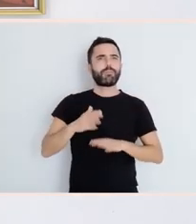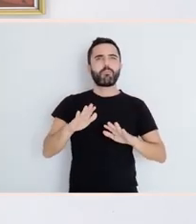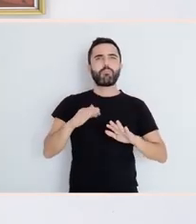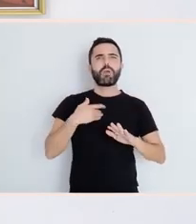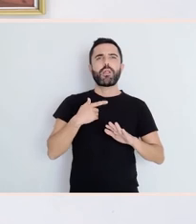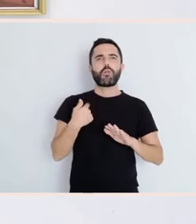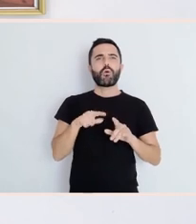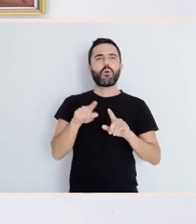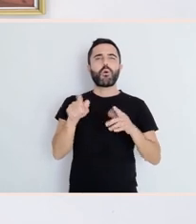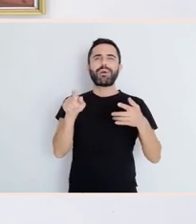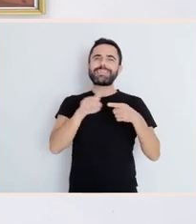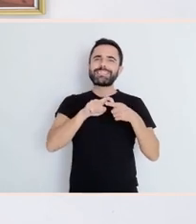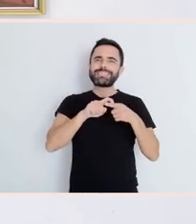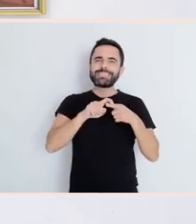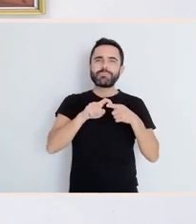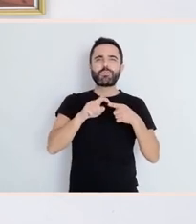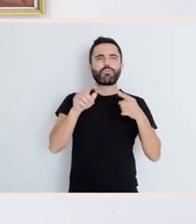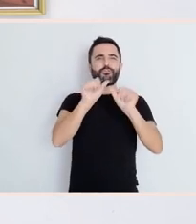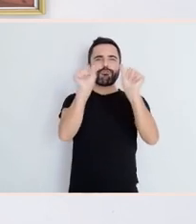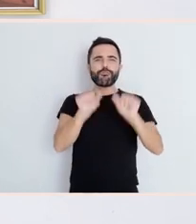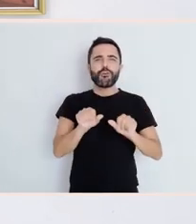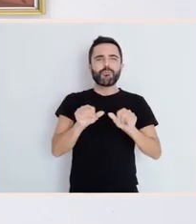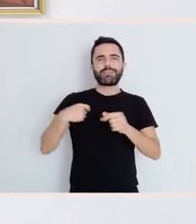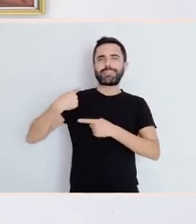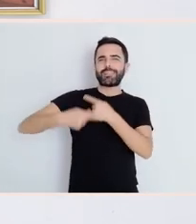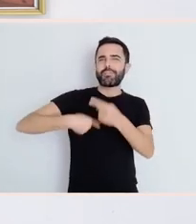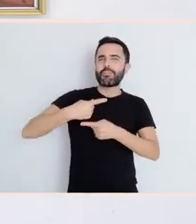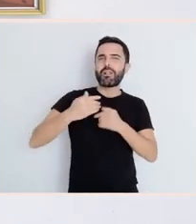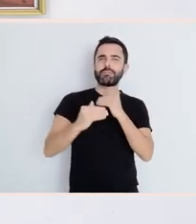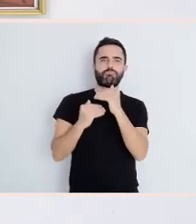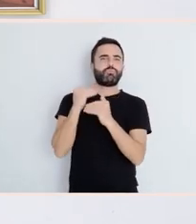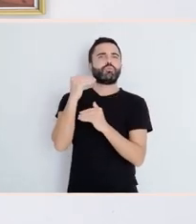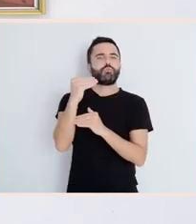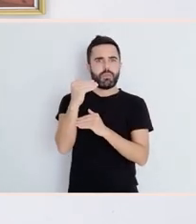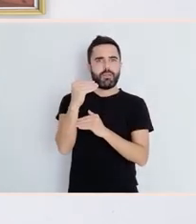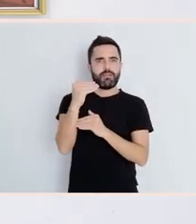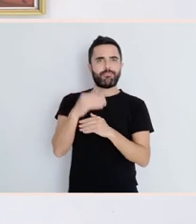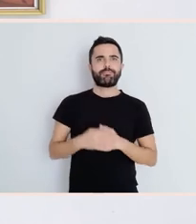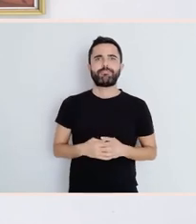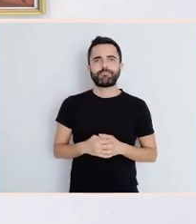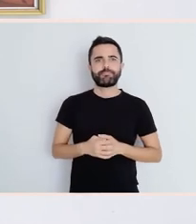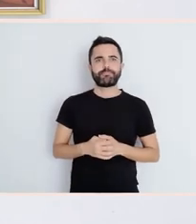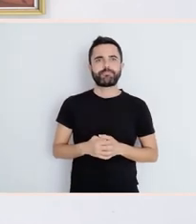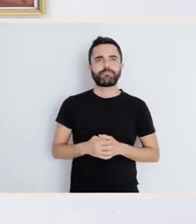pero superou os esquemas, os arquetipos tradicionais.